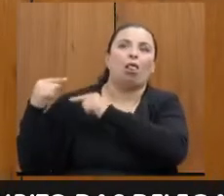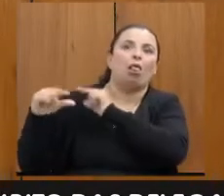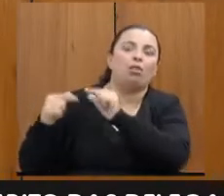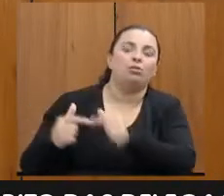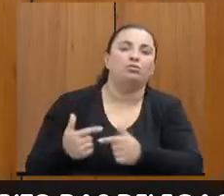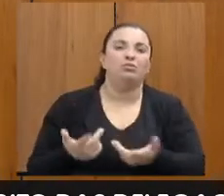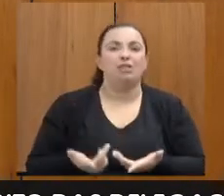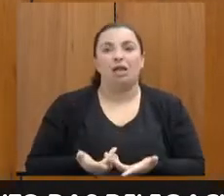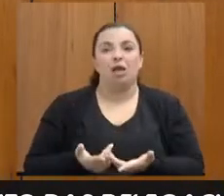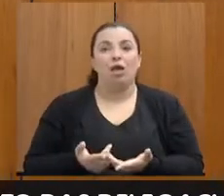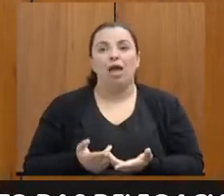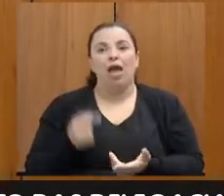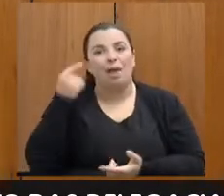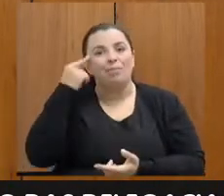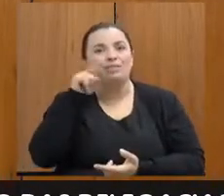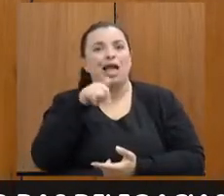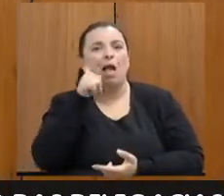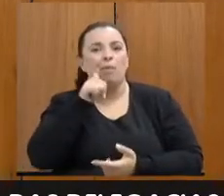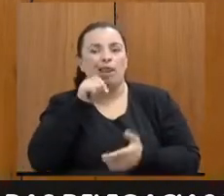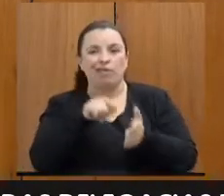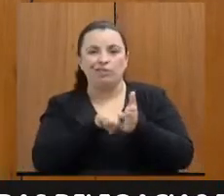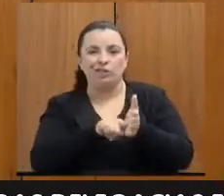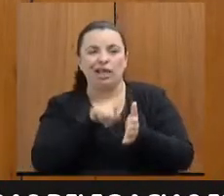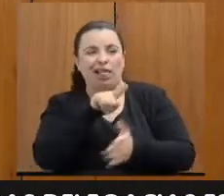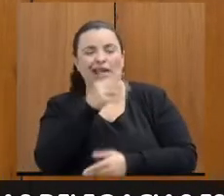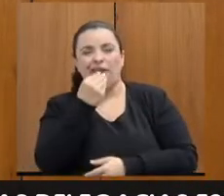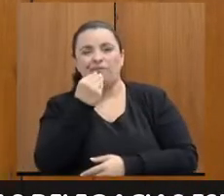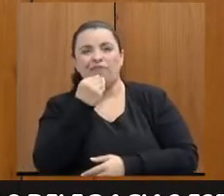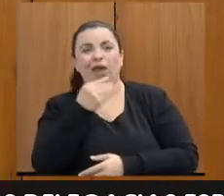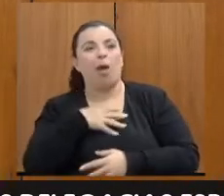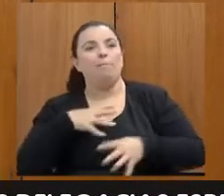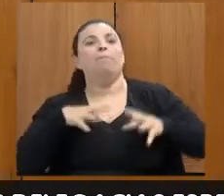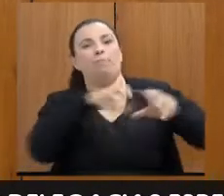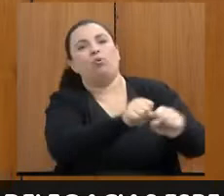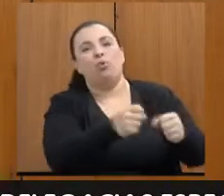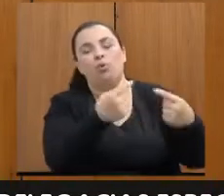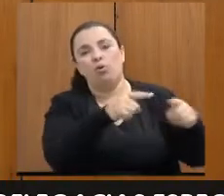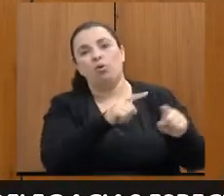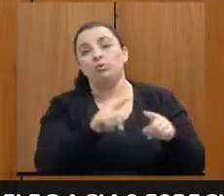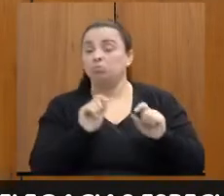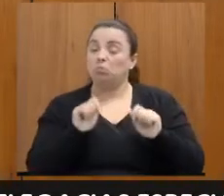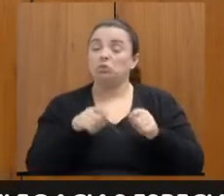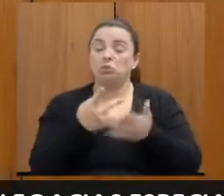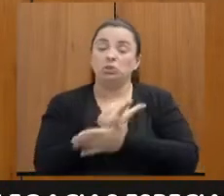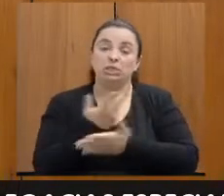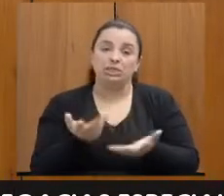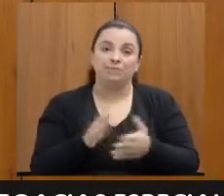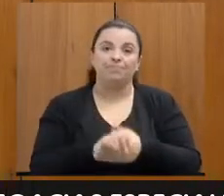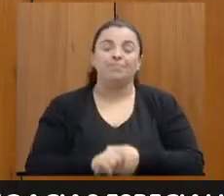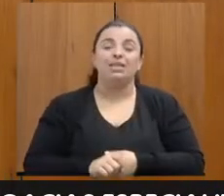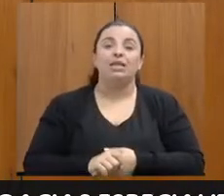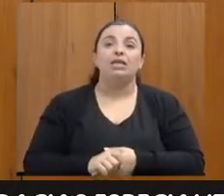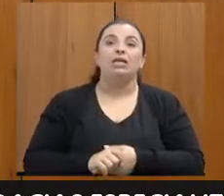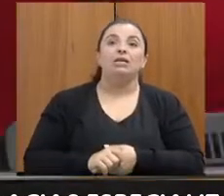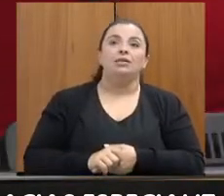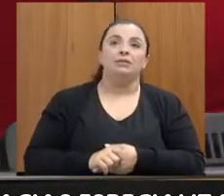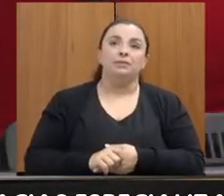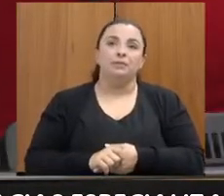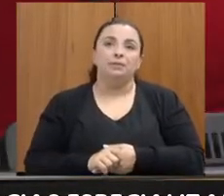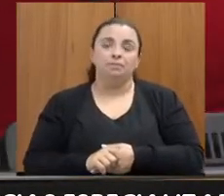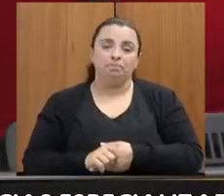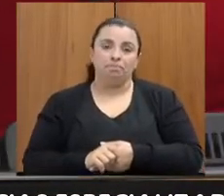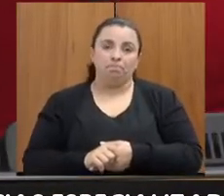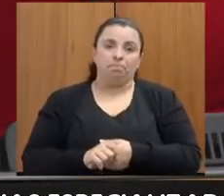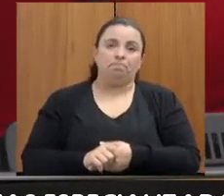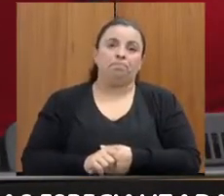atendimento inicial lá é sempre feito por mulheres. Então, assim, a gente tem